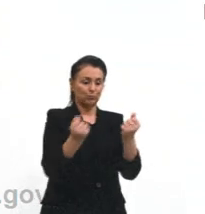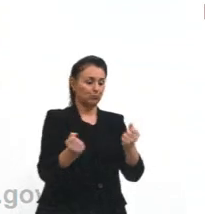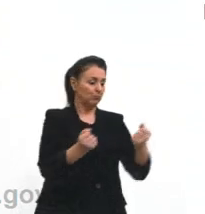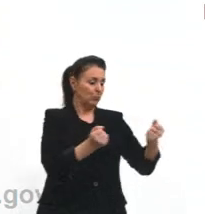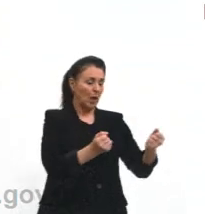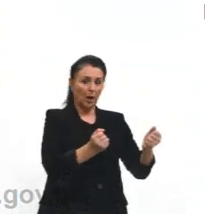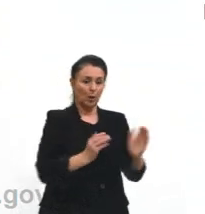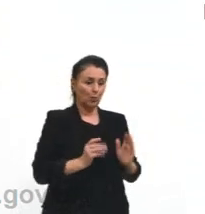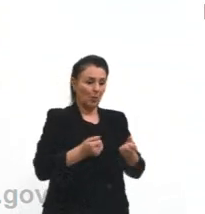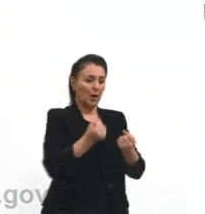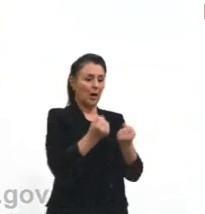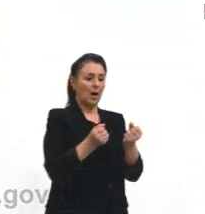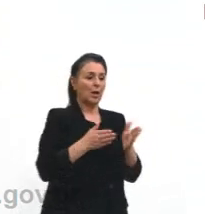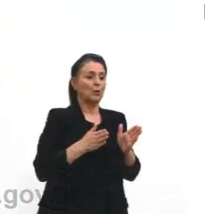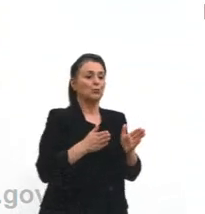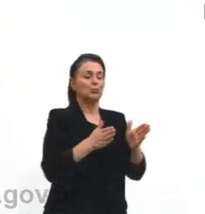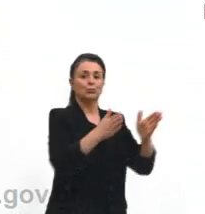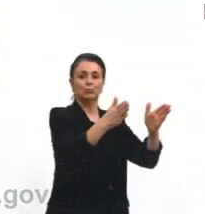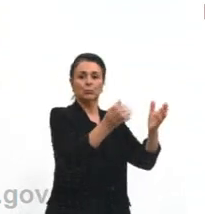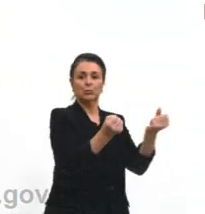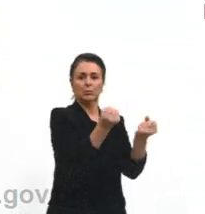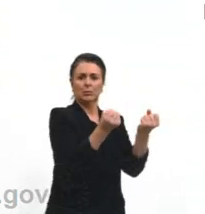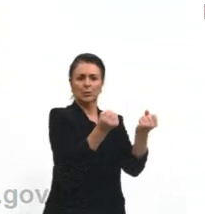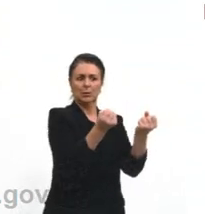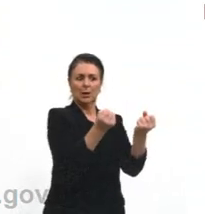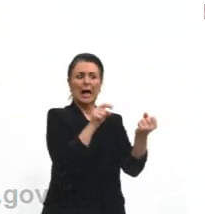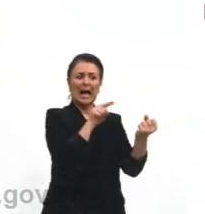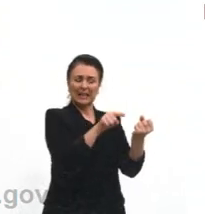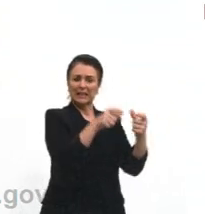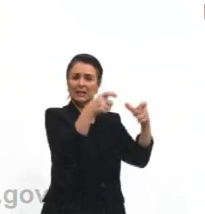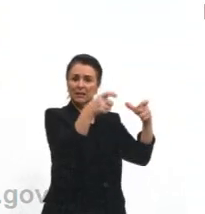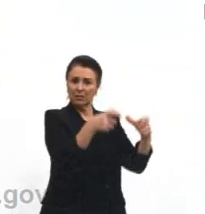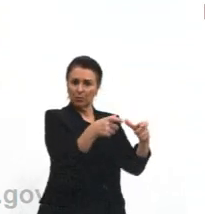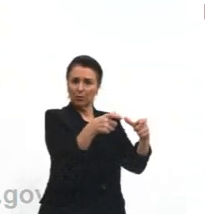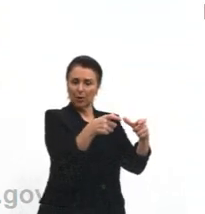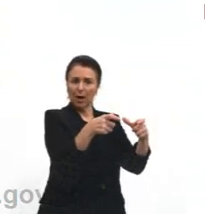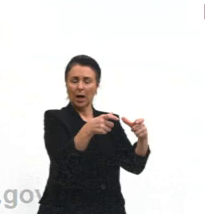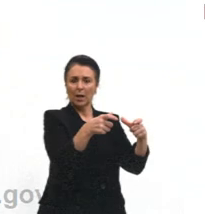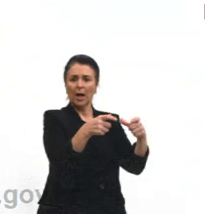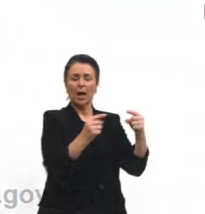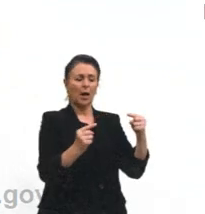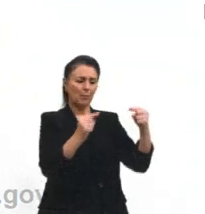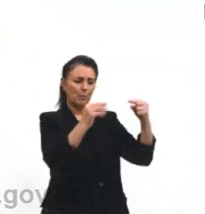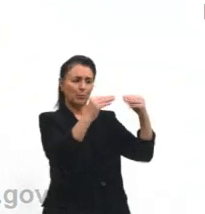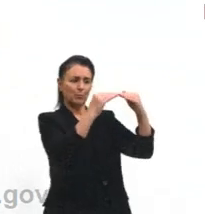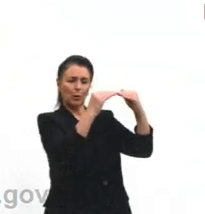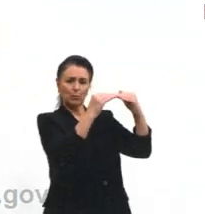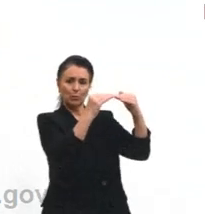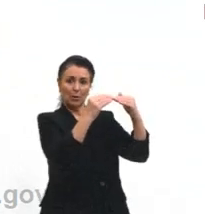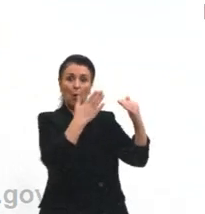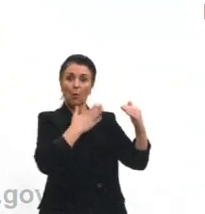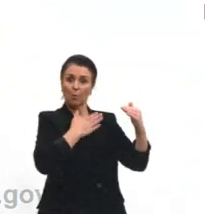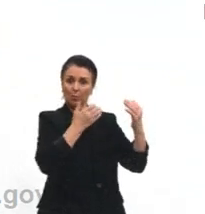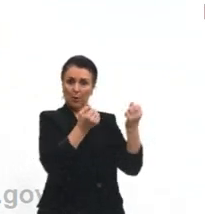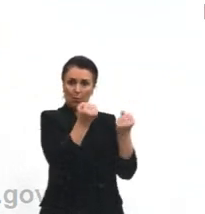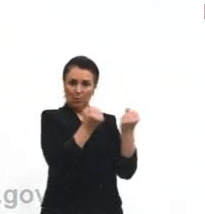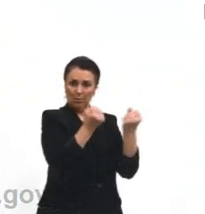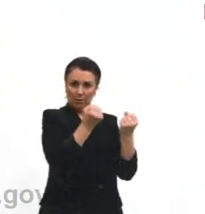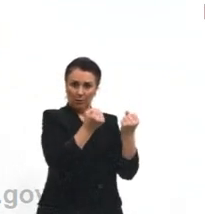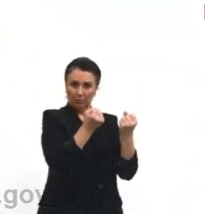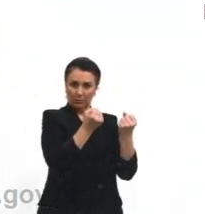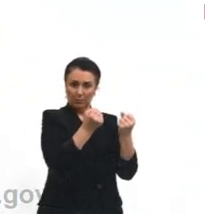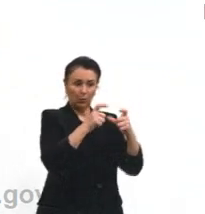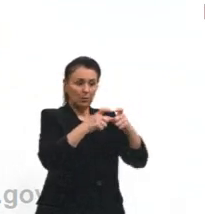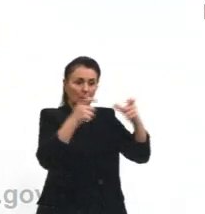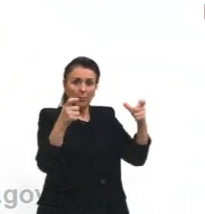garagem. A vaga, ela é proporcional ao tamanho do carro, então são tamanhos muito próximos.